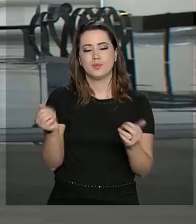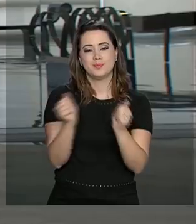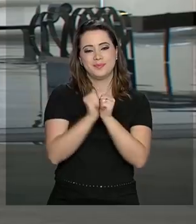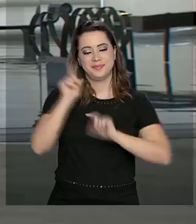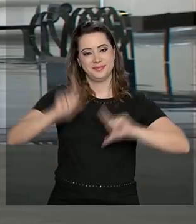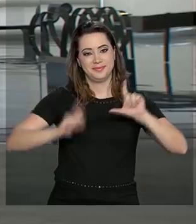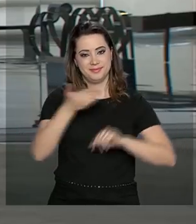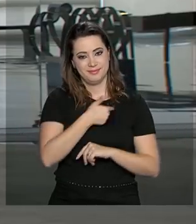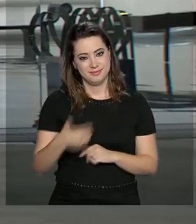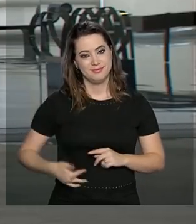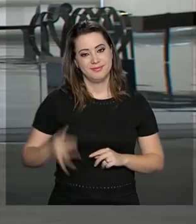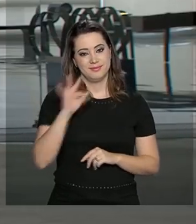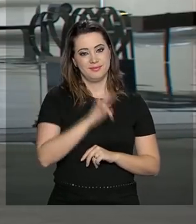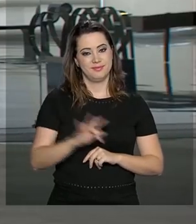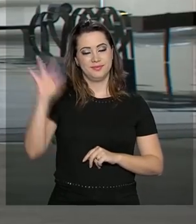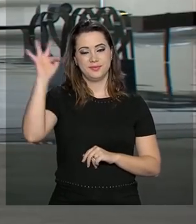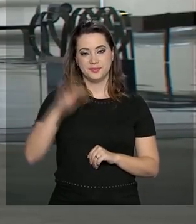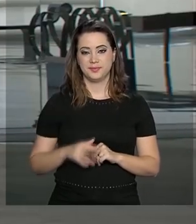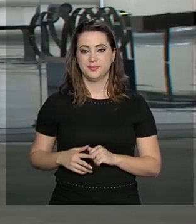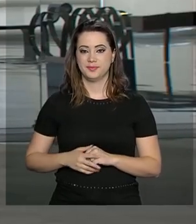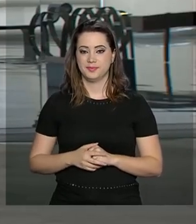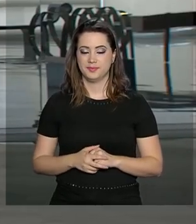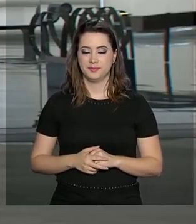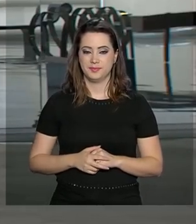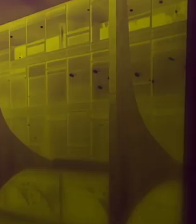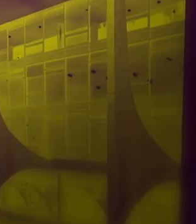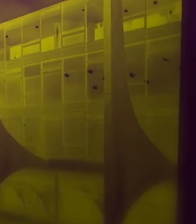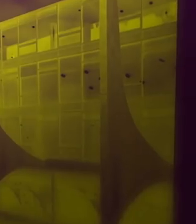a gente aqui na NBR, a TV do Governo Federal.